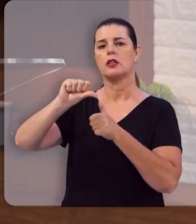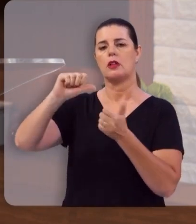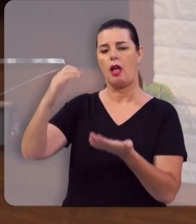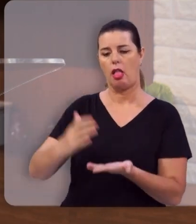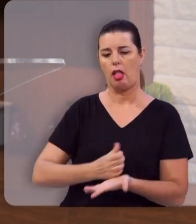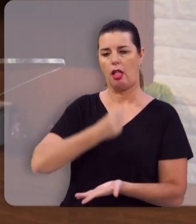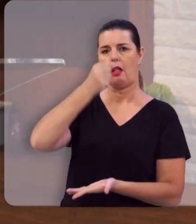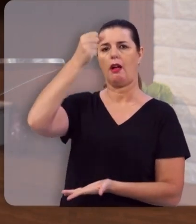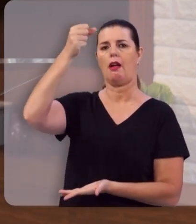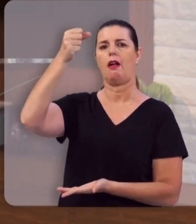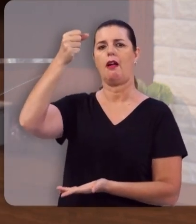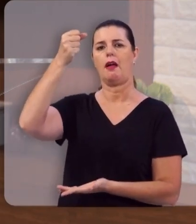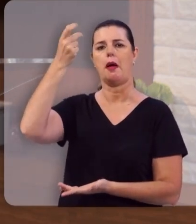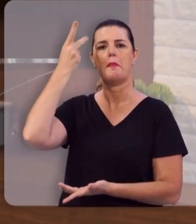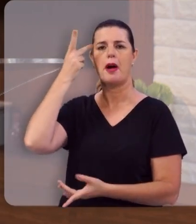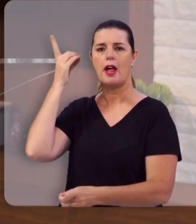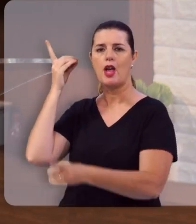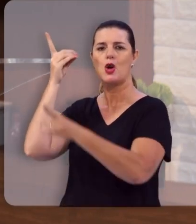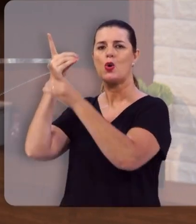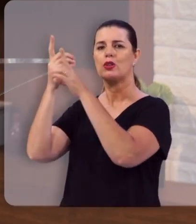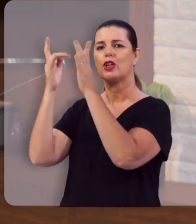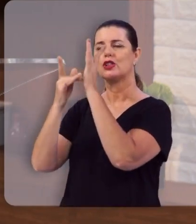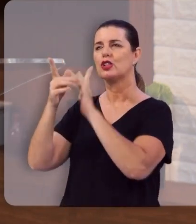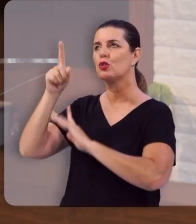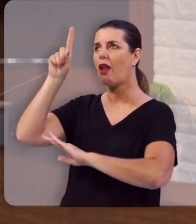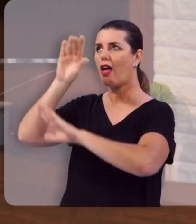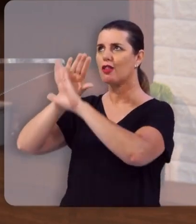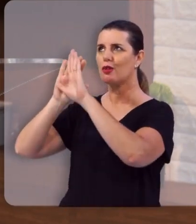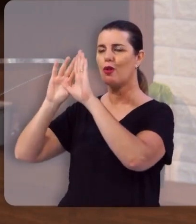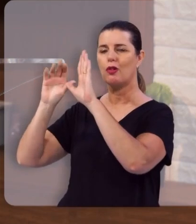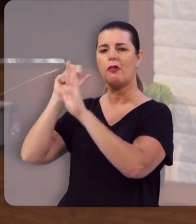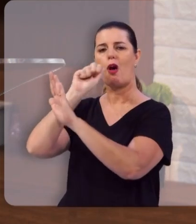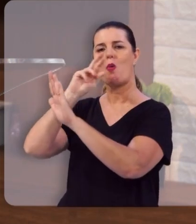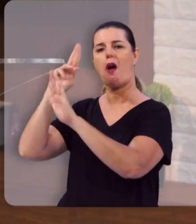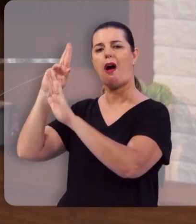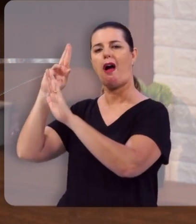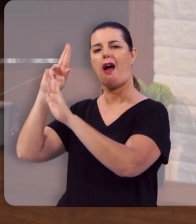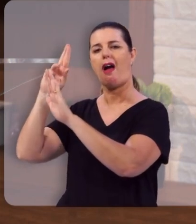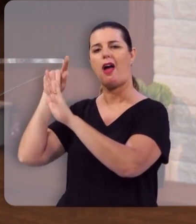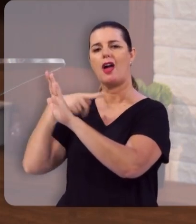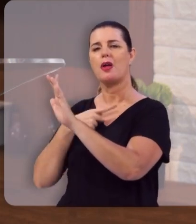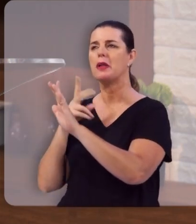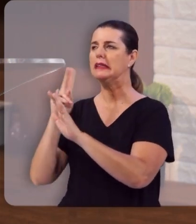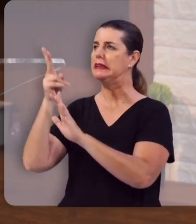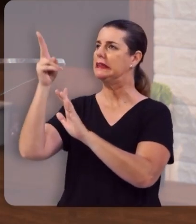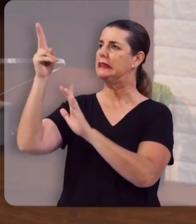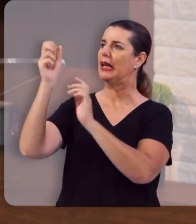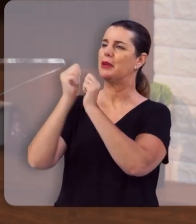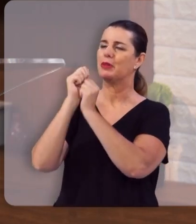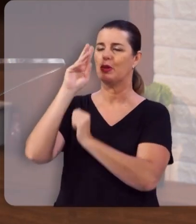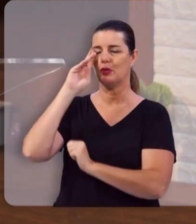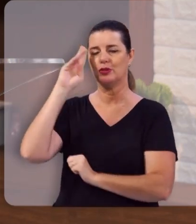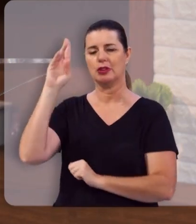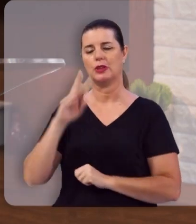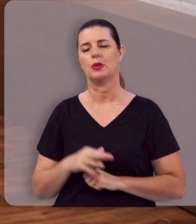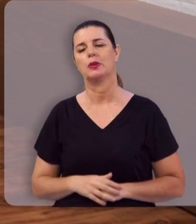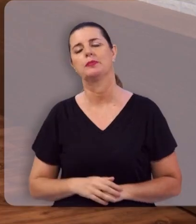e arrebatados para encontrar o Senhor Jesus nos ares. E assim nós estaremos para sempre com o Senhor.